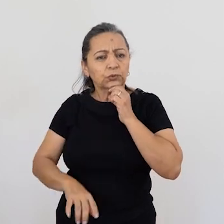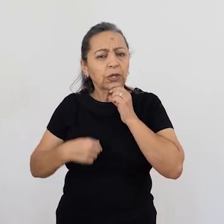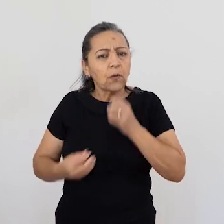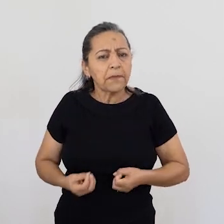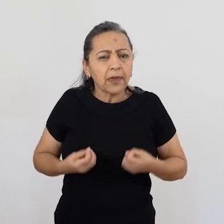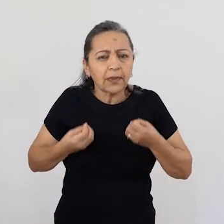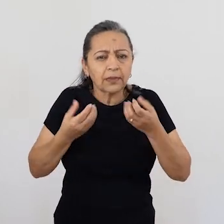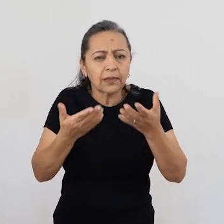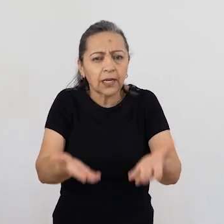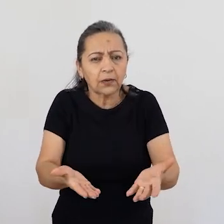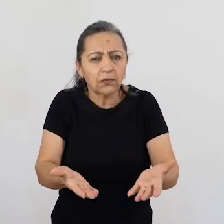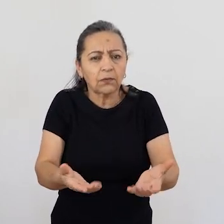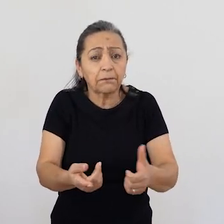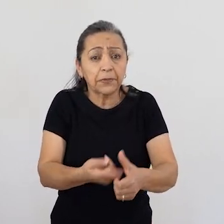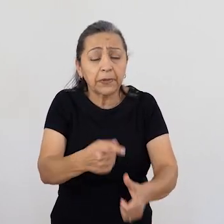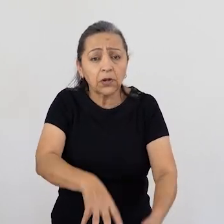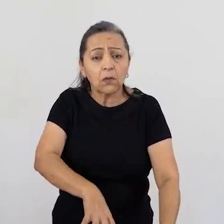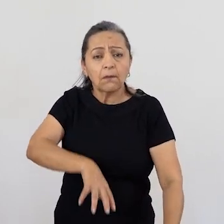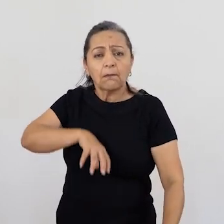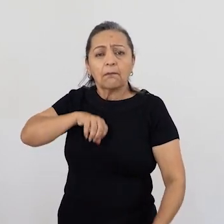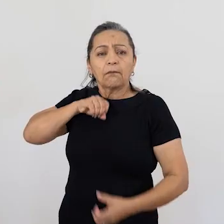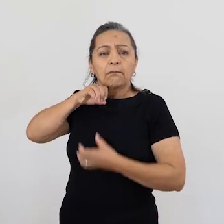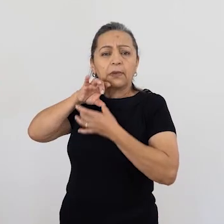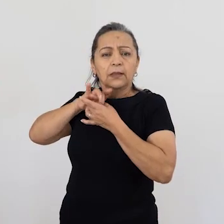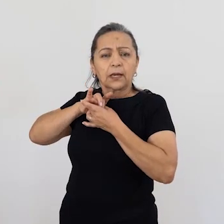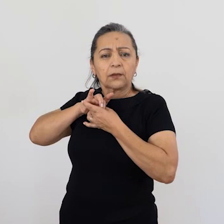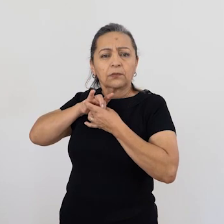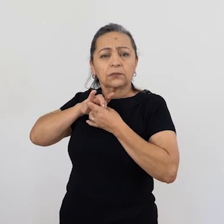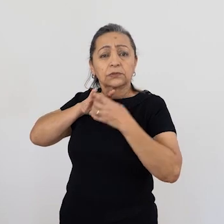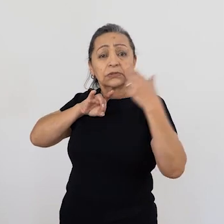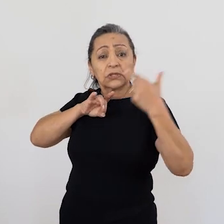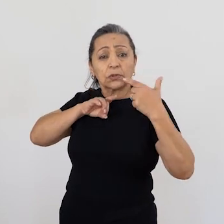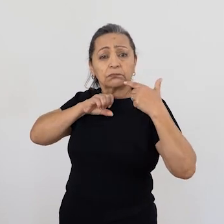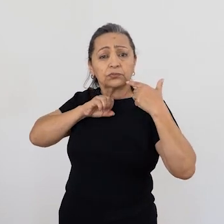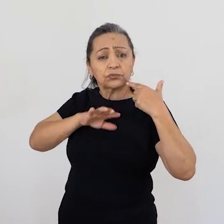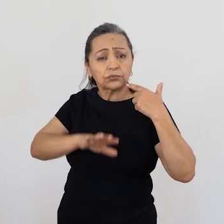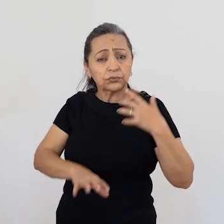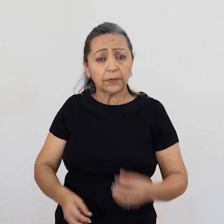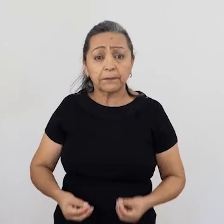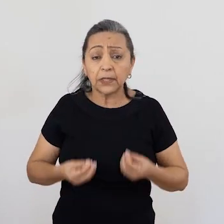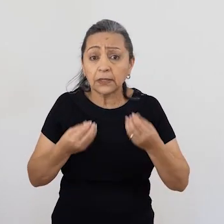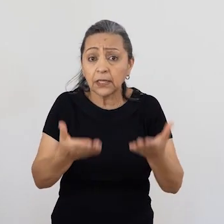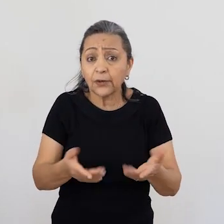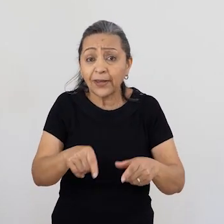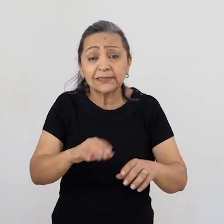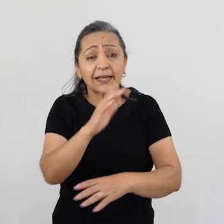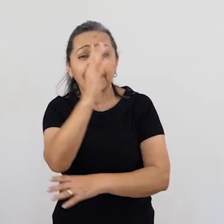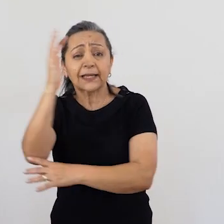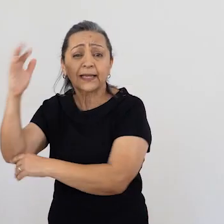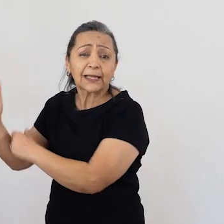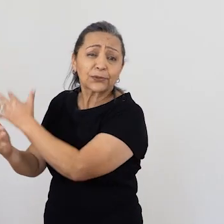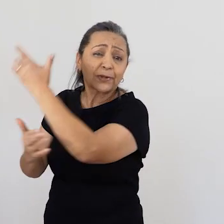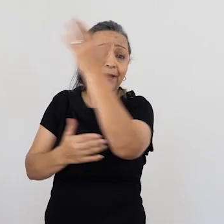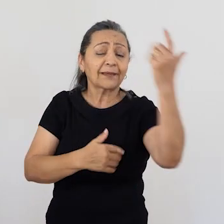eu me entrego. Eu me entrego a essa cachoeira. E nós estamos aqui na Casa da